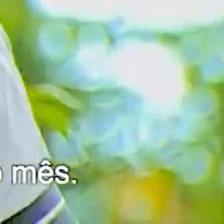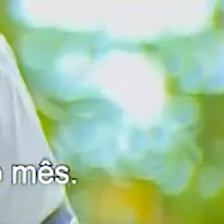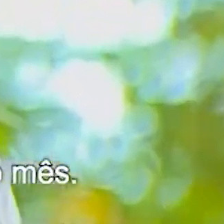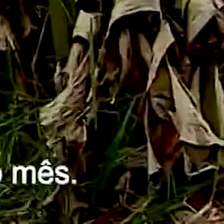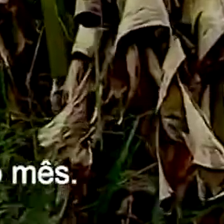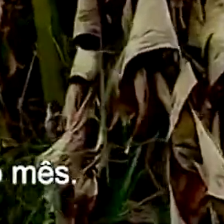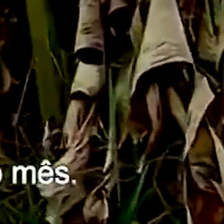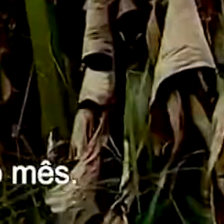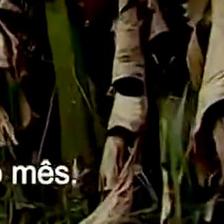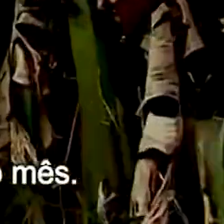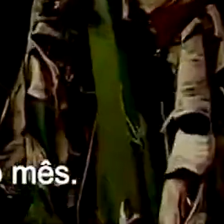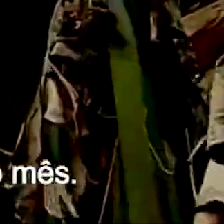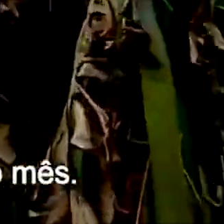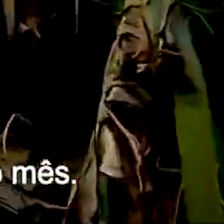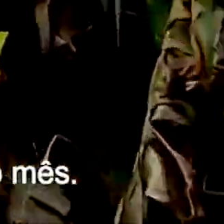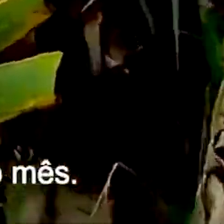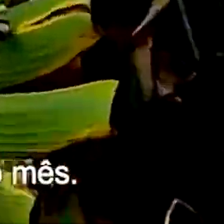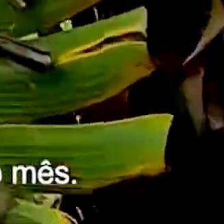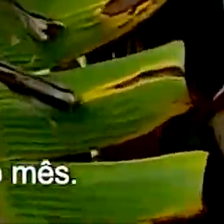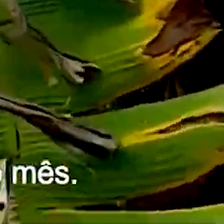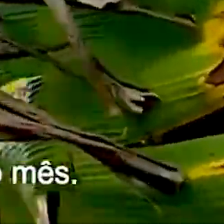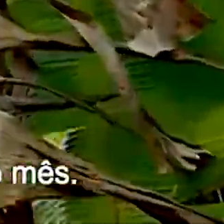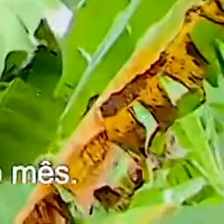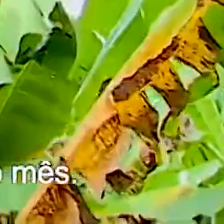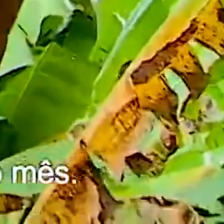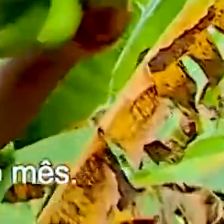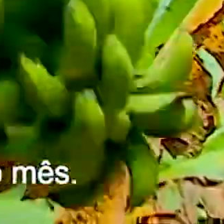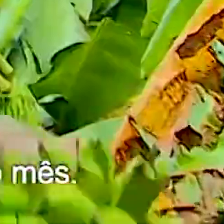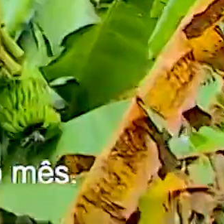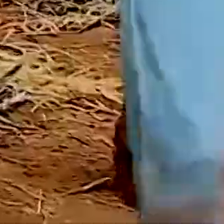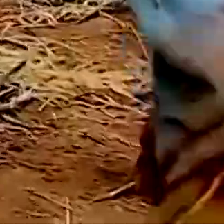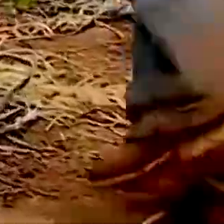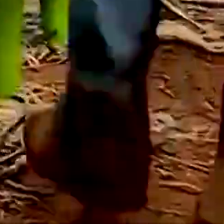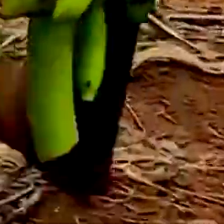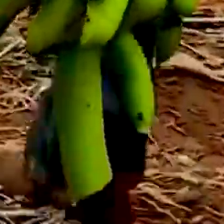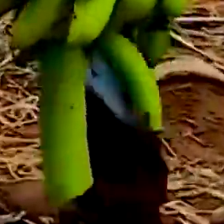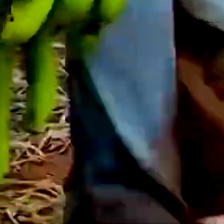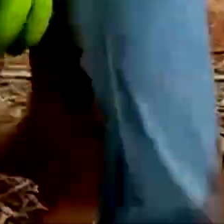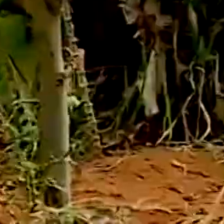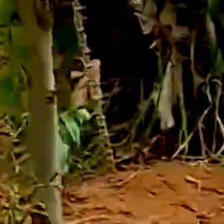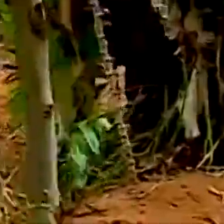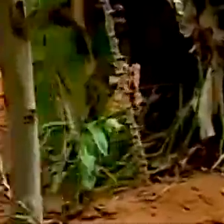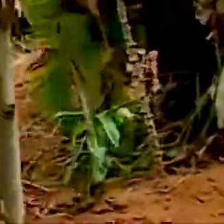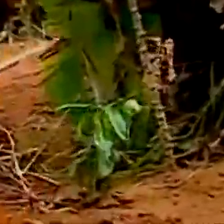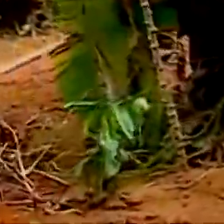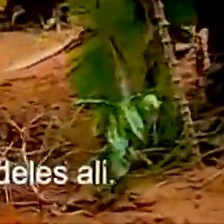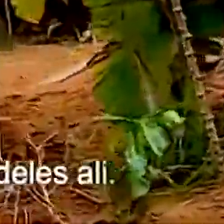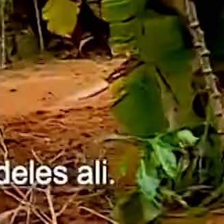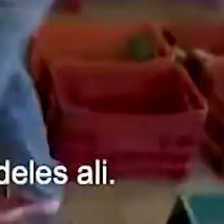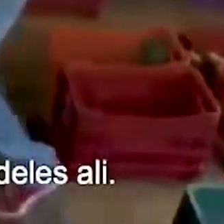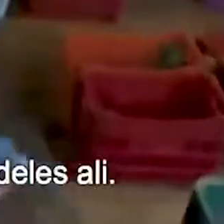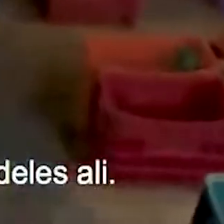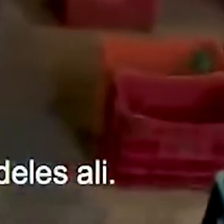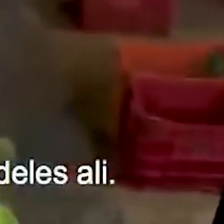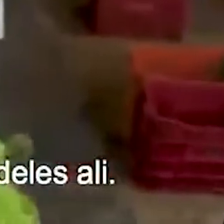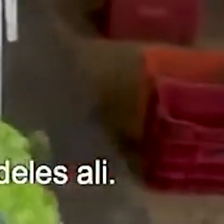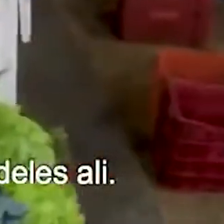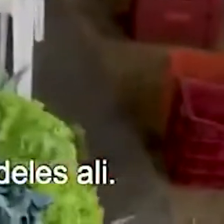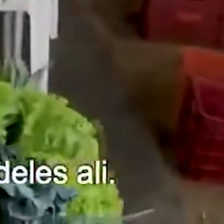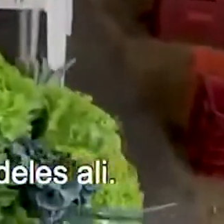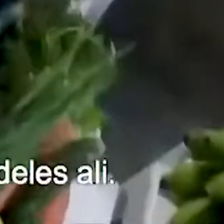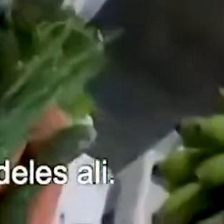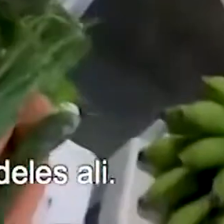A gente pega e entrega uma vez na semana, São quatro cestas no mês. Dá quase 50 famílias, né? Eu chego lá e é aquela